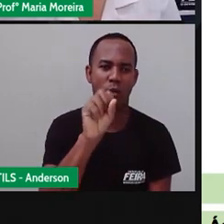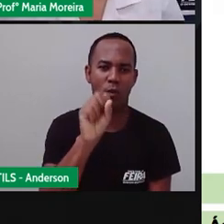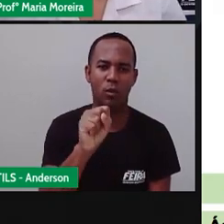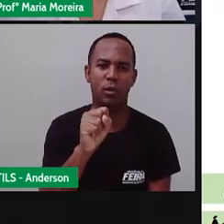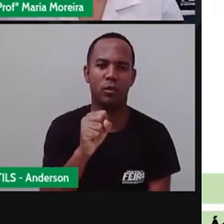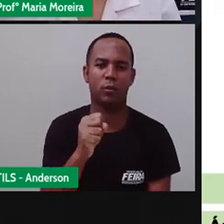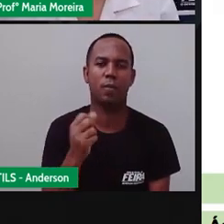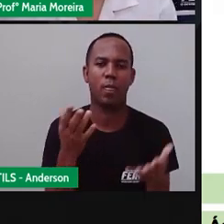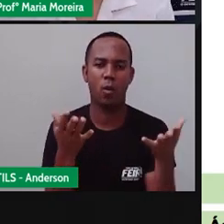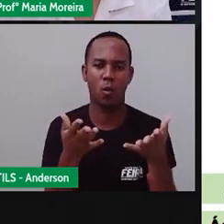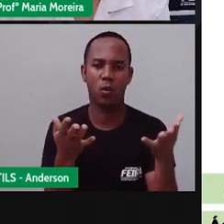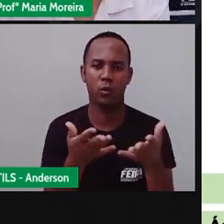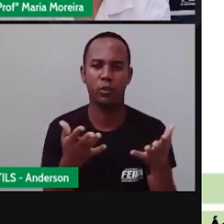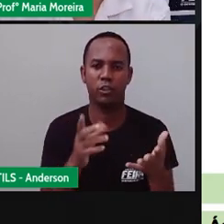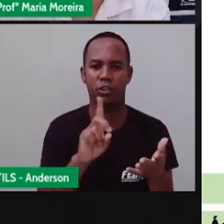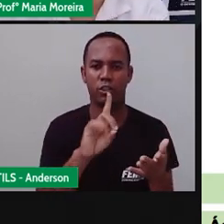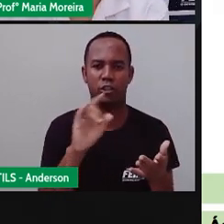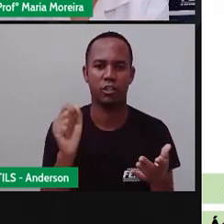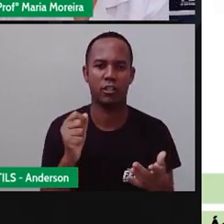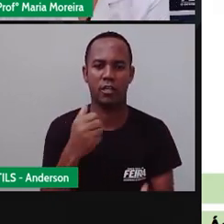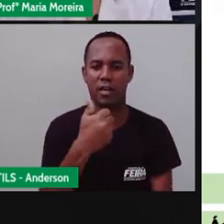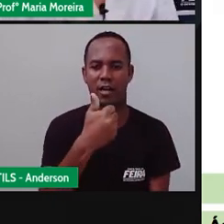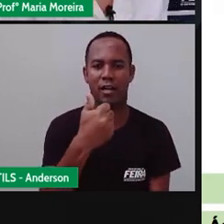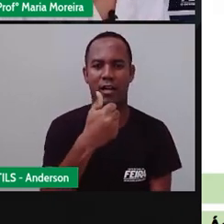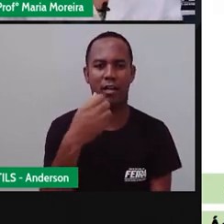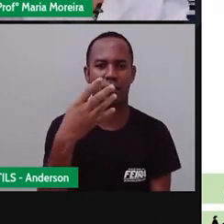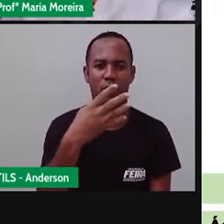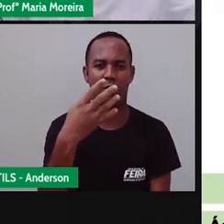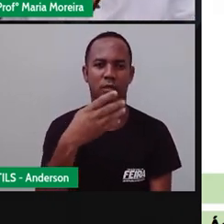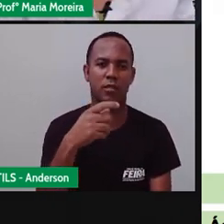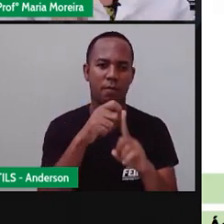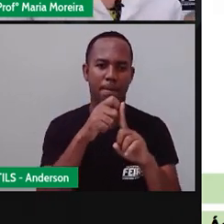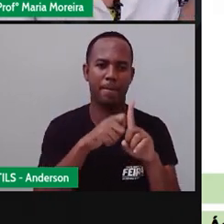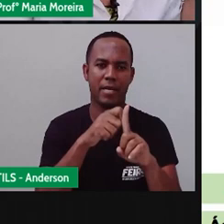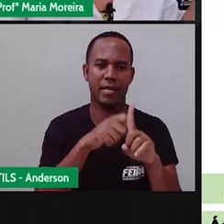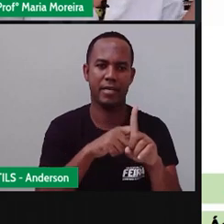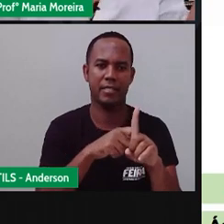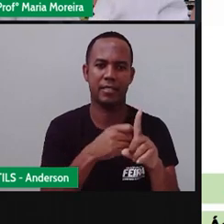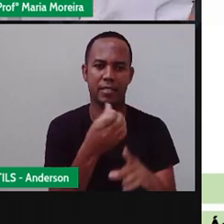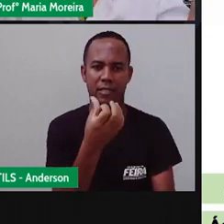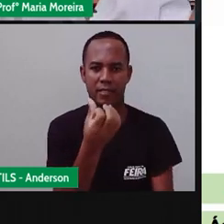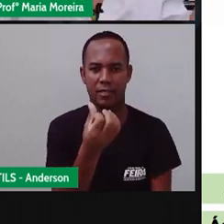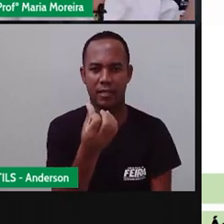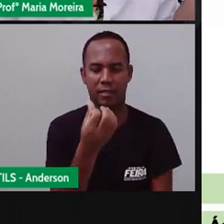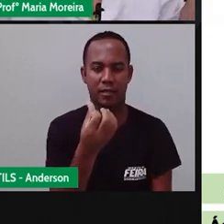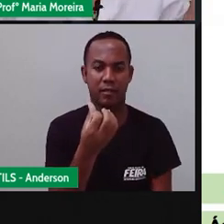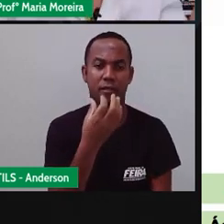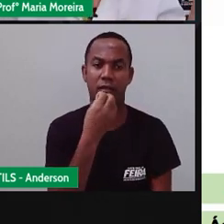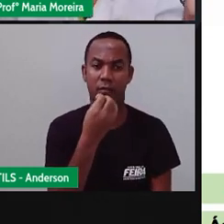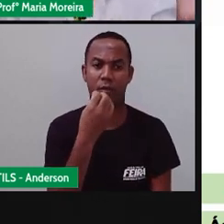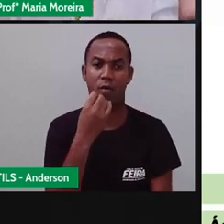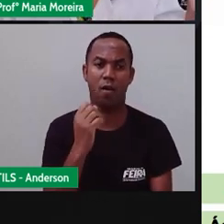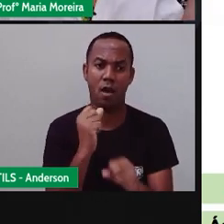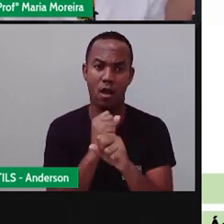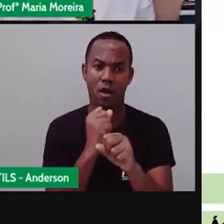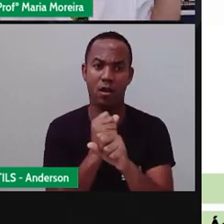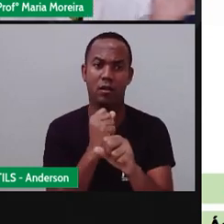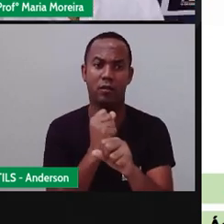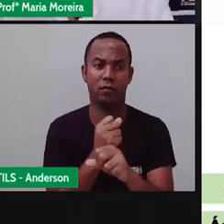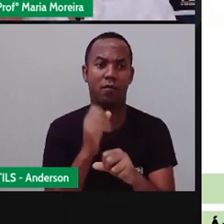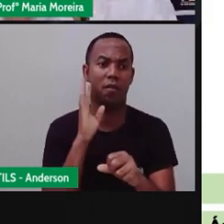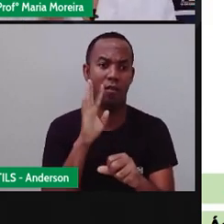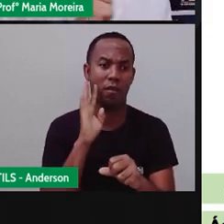Né? Hoje, dia 14 do mês 6. Estamos aí, bem pertinho da melhor época do ano. Ó, Anderson. Na, na, na, na, na,